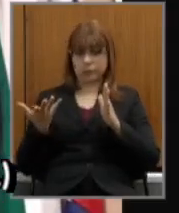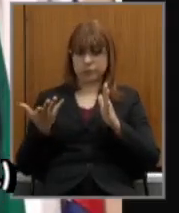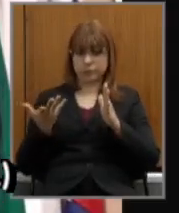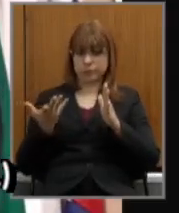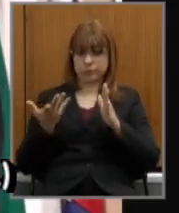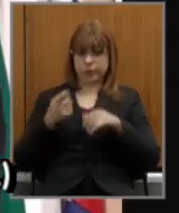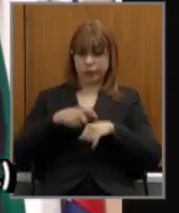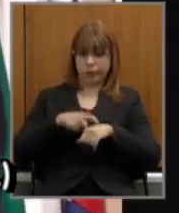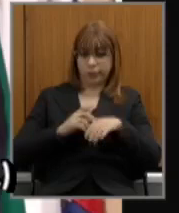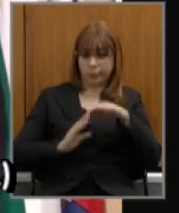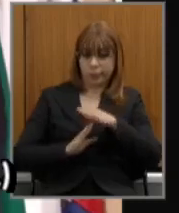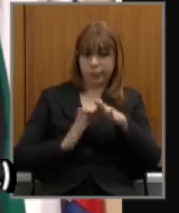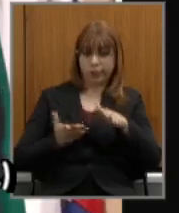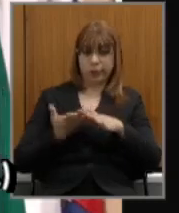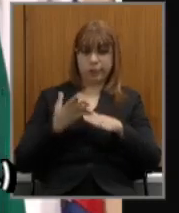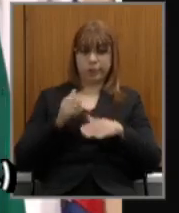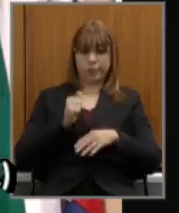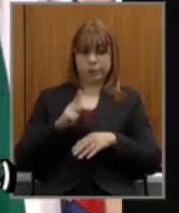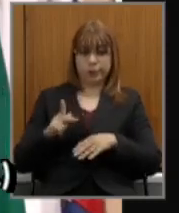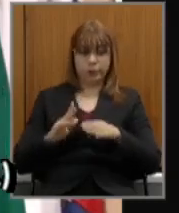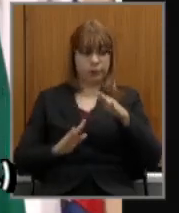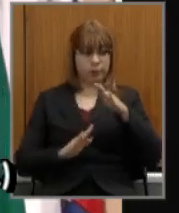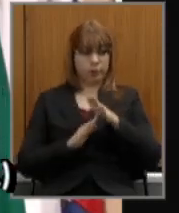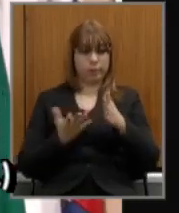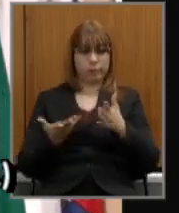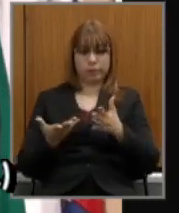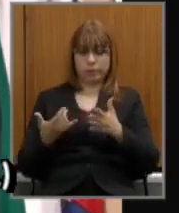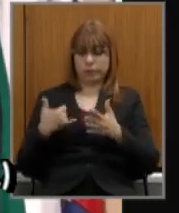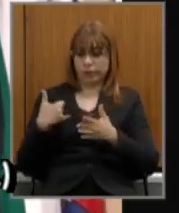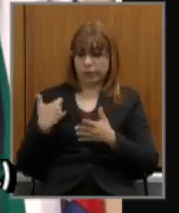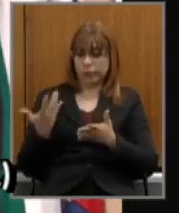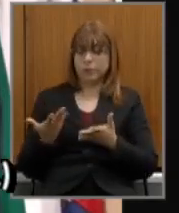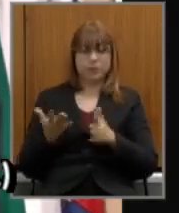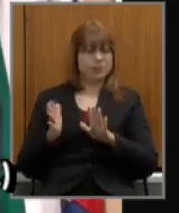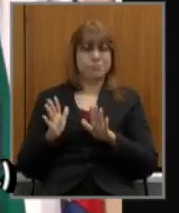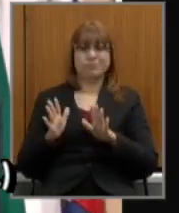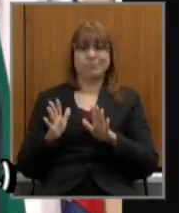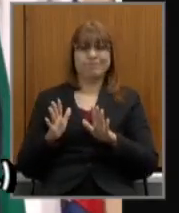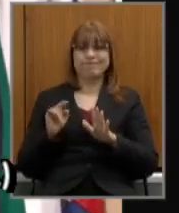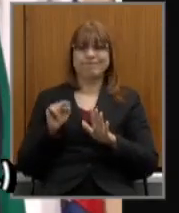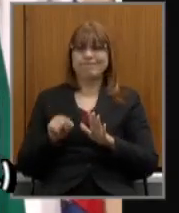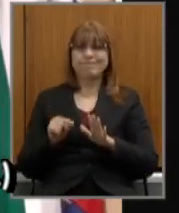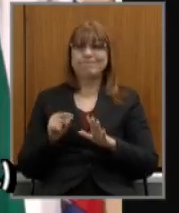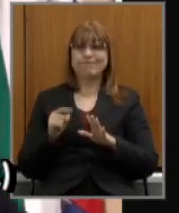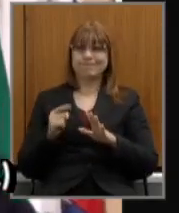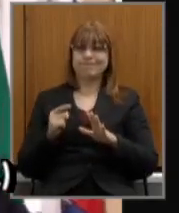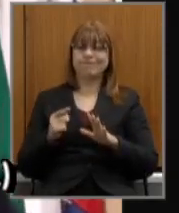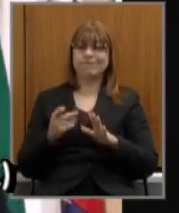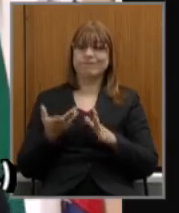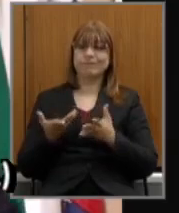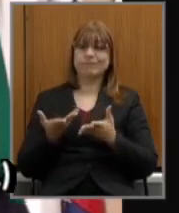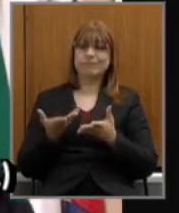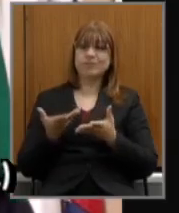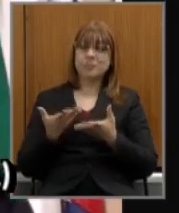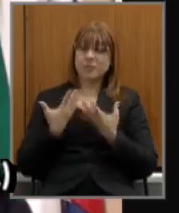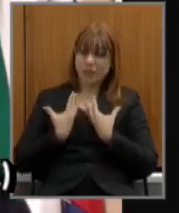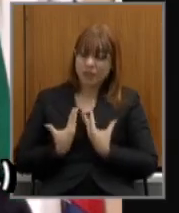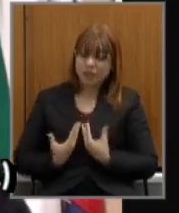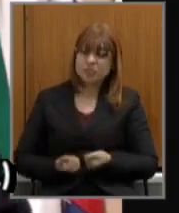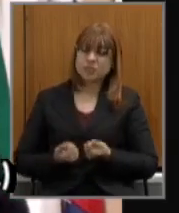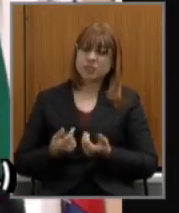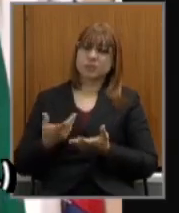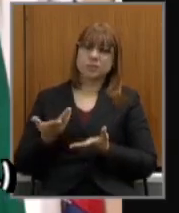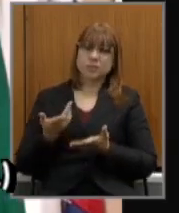tempo de contribuição é muito desgastante e é muito unilateral nós não temos a participação dos